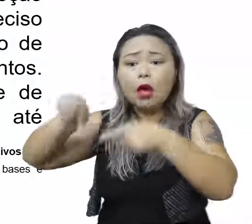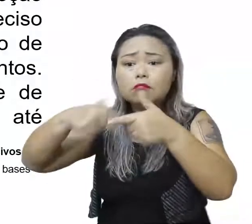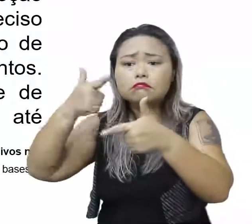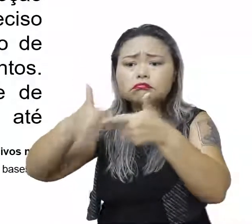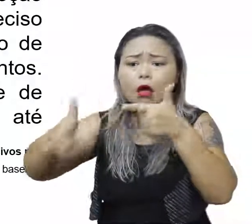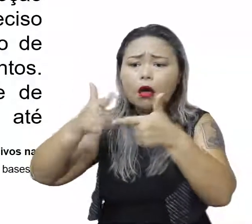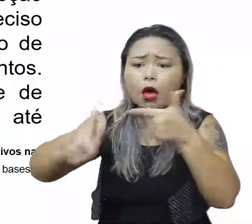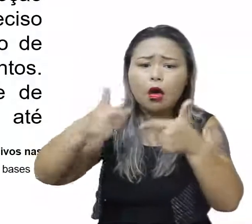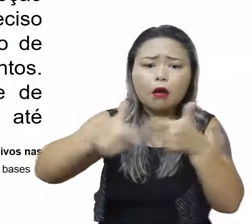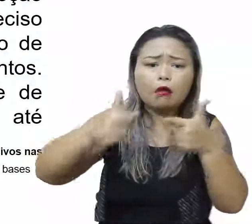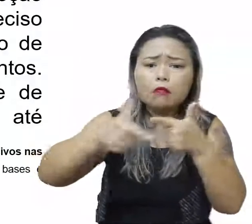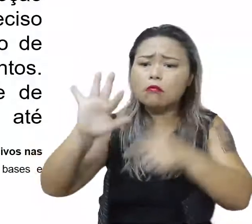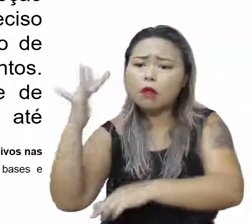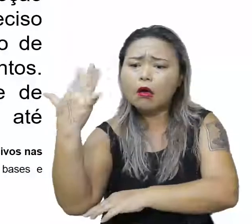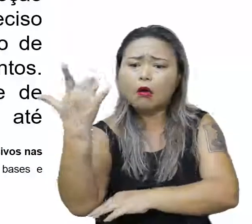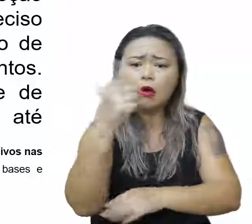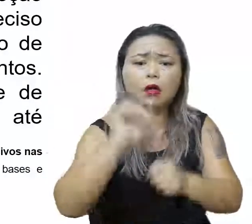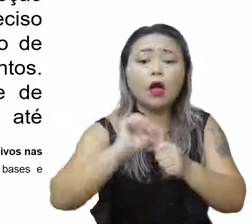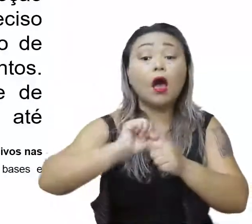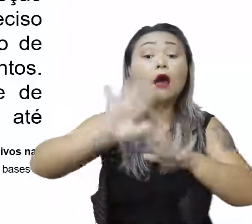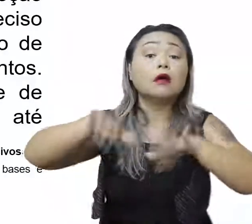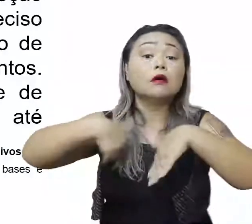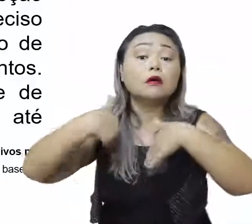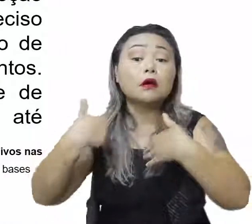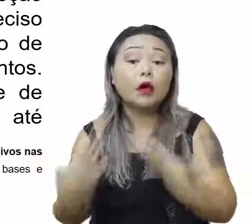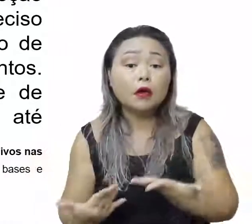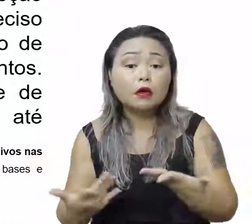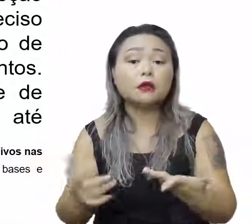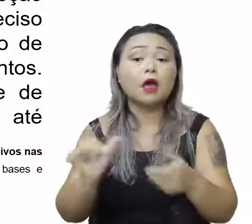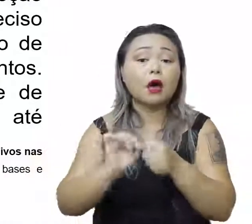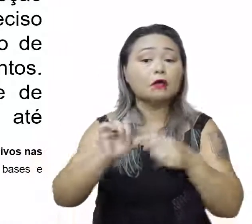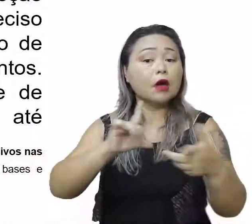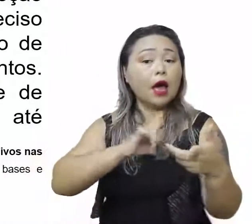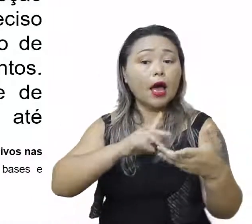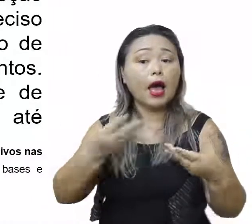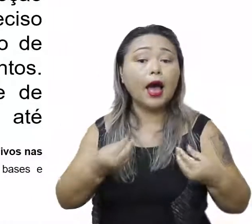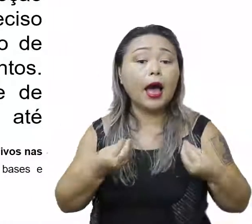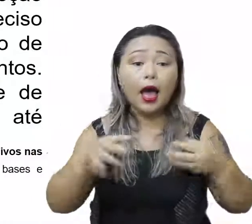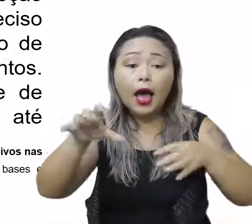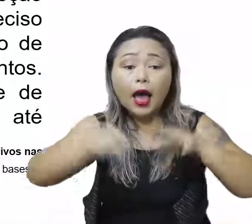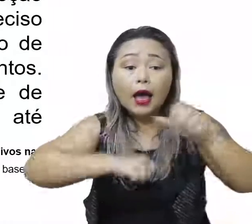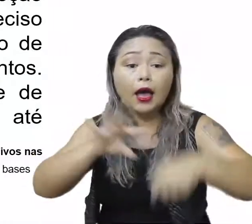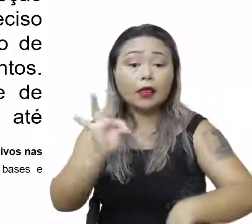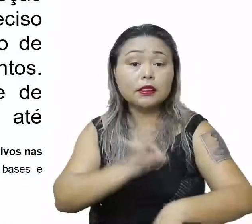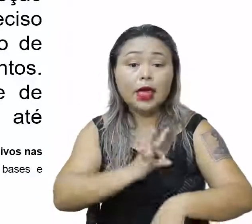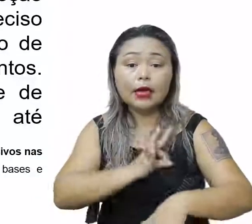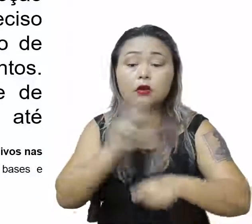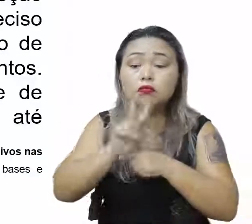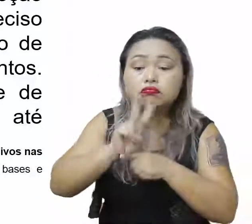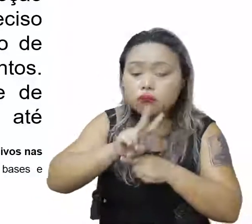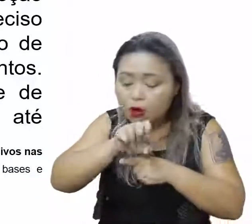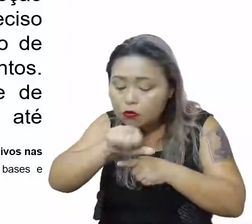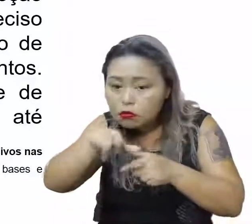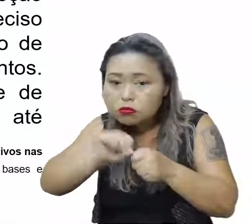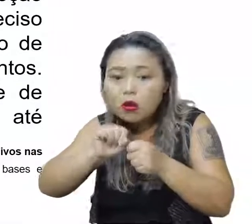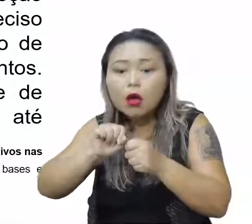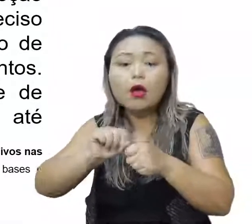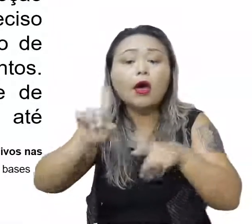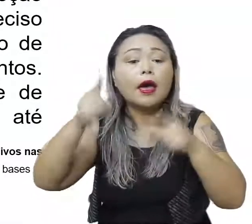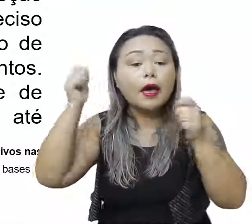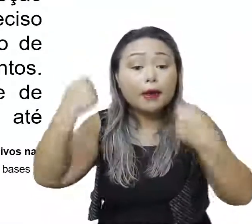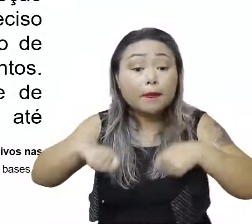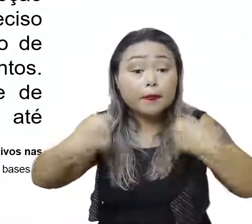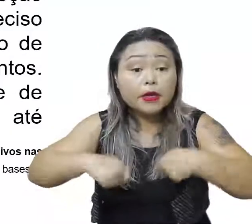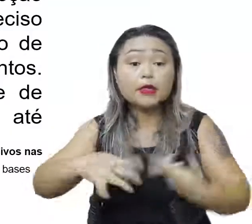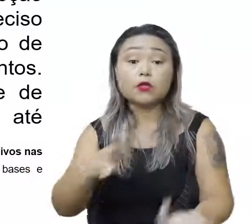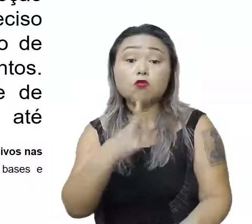Além disso, para a doação de técnicas de conservação dos solos, é preciso conhecer como a água executa seu